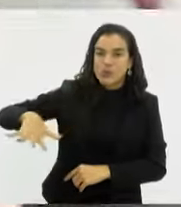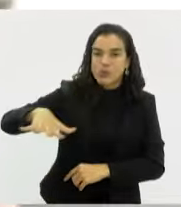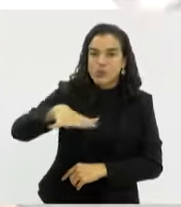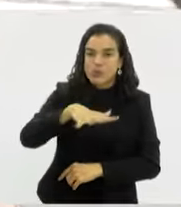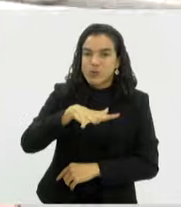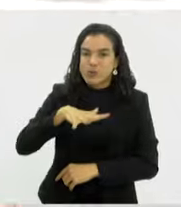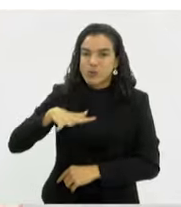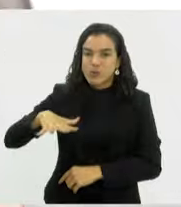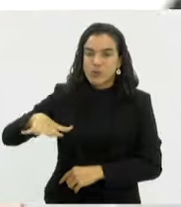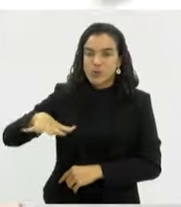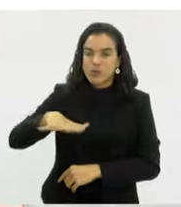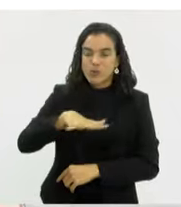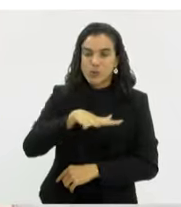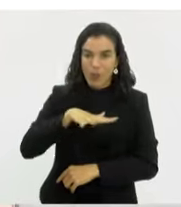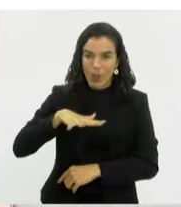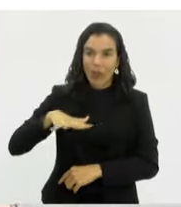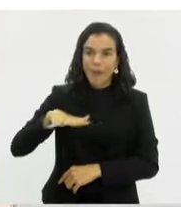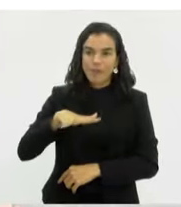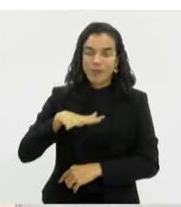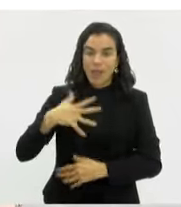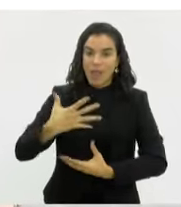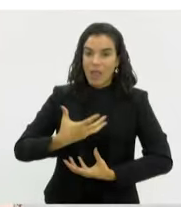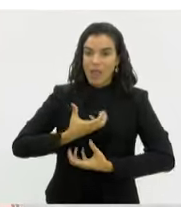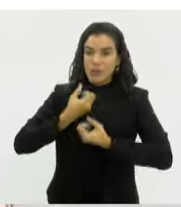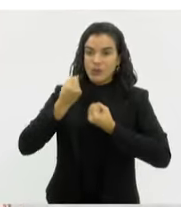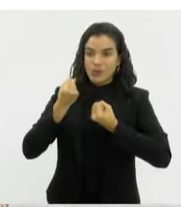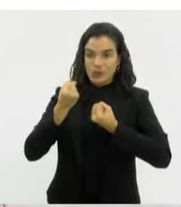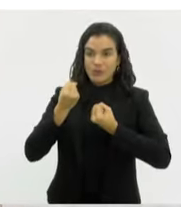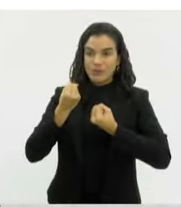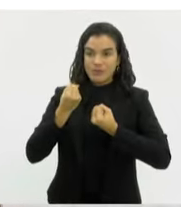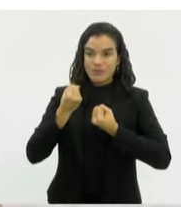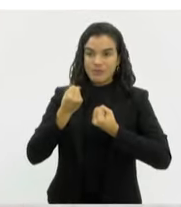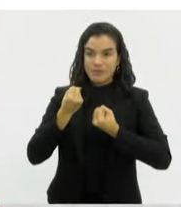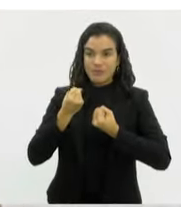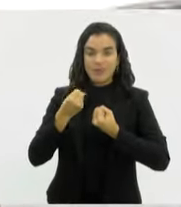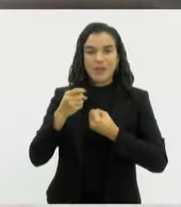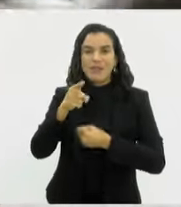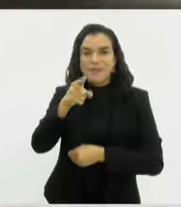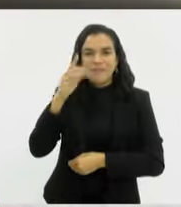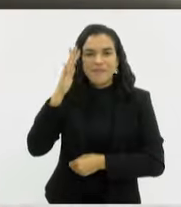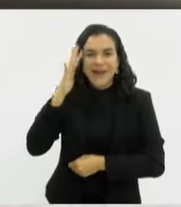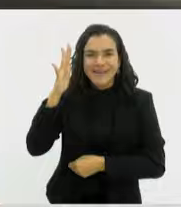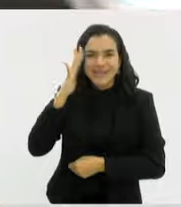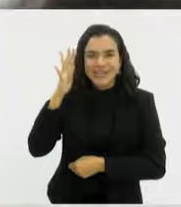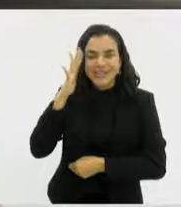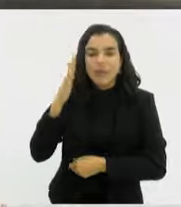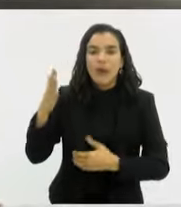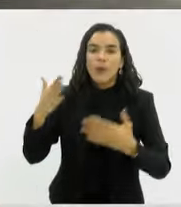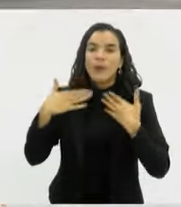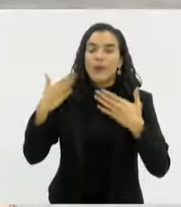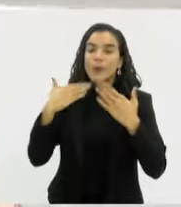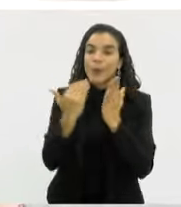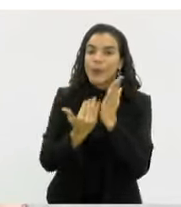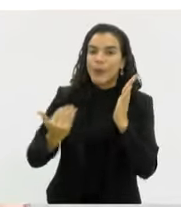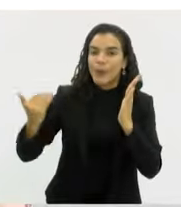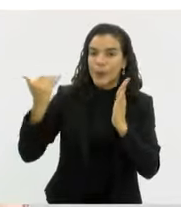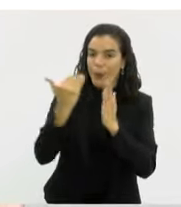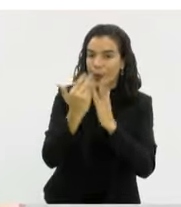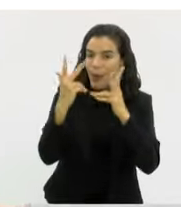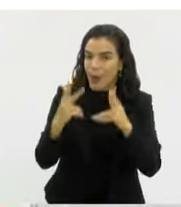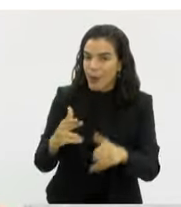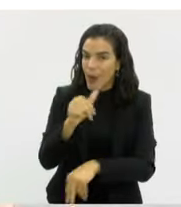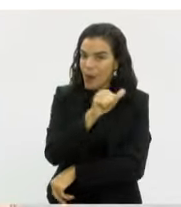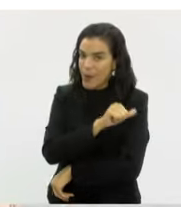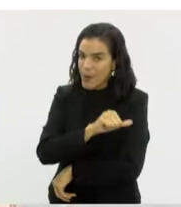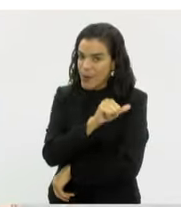e isso nos surpreendeu bastante. E você imagina, é um calor extenuante como o Rio de Janeiro,